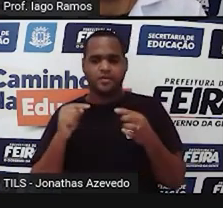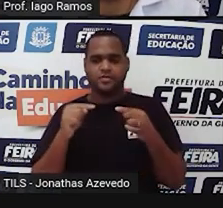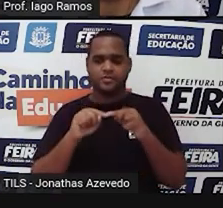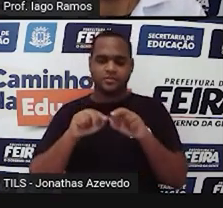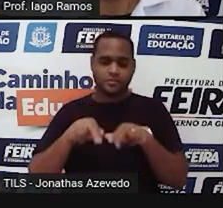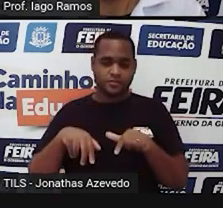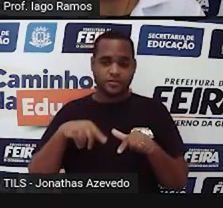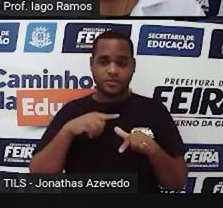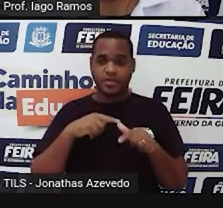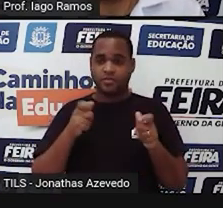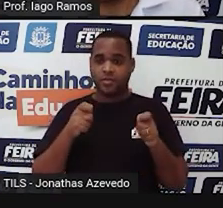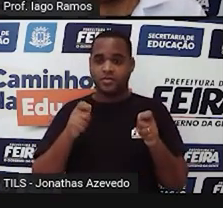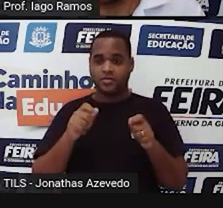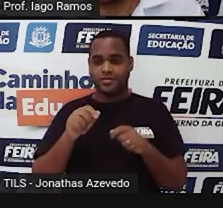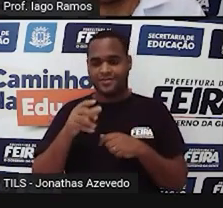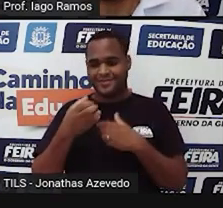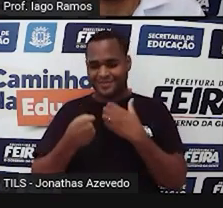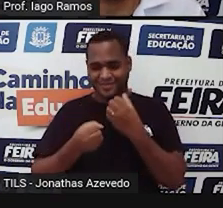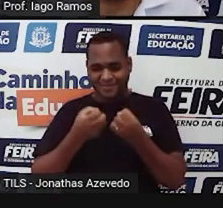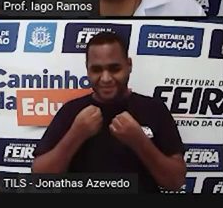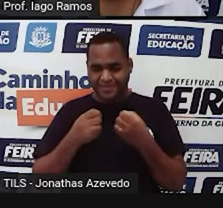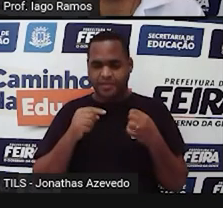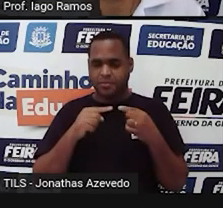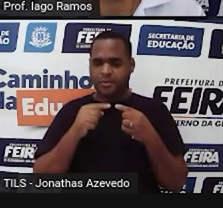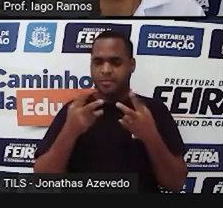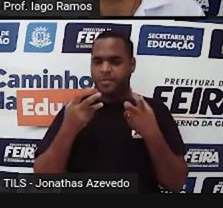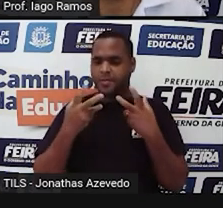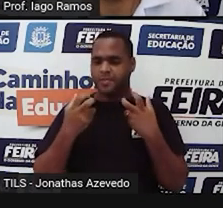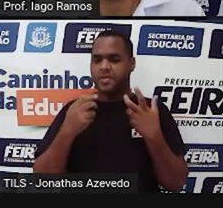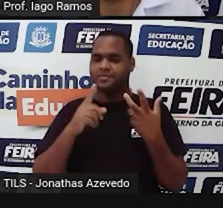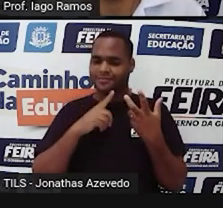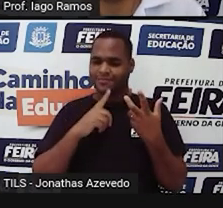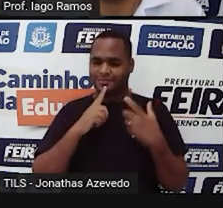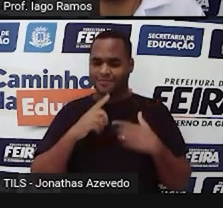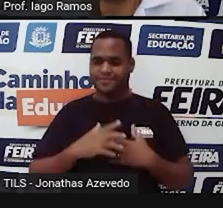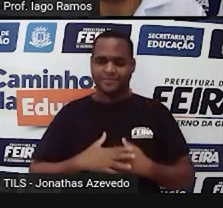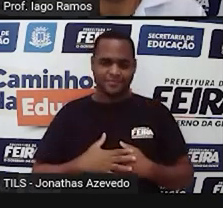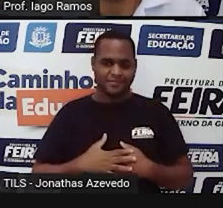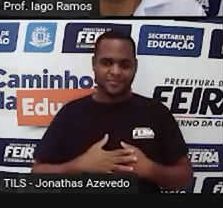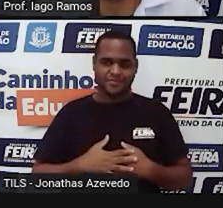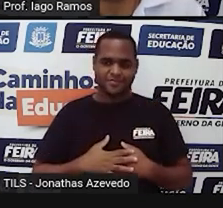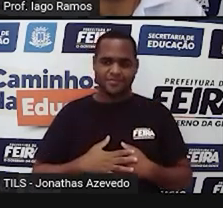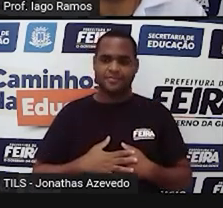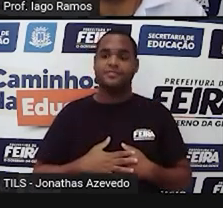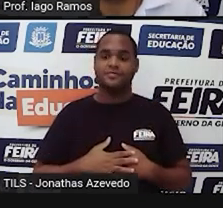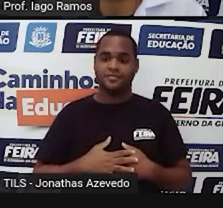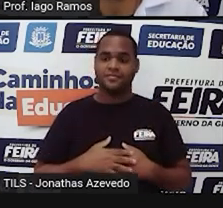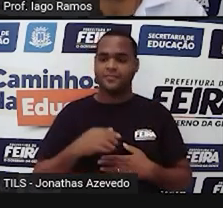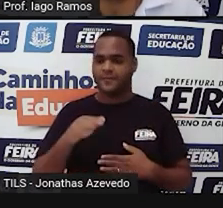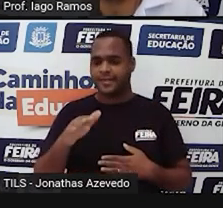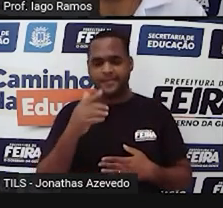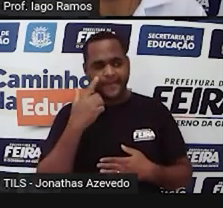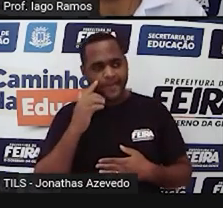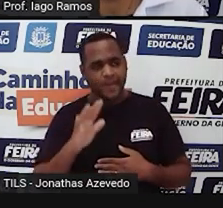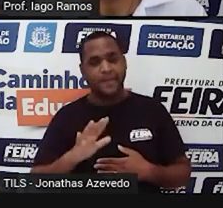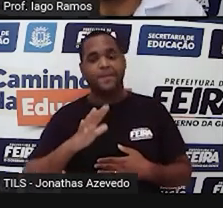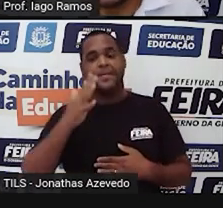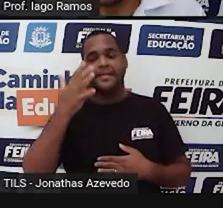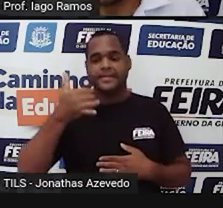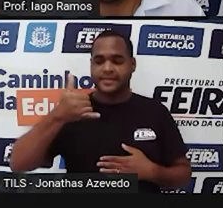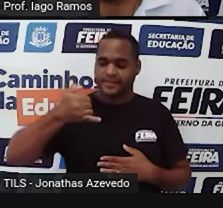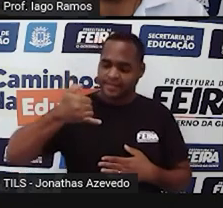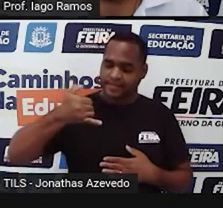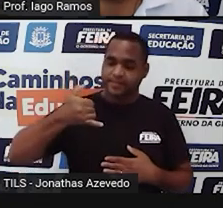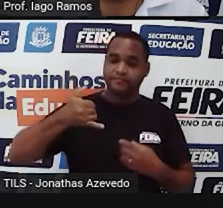mais adequada para cada coisa que você perceber, por exemplo, se você se depara com uma caneta,